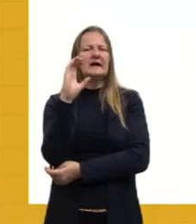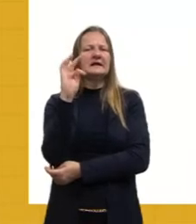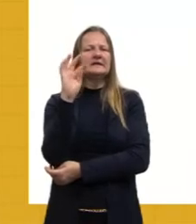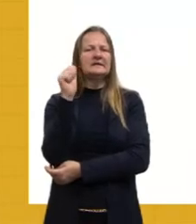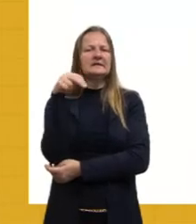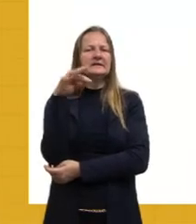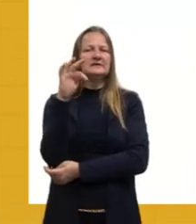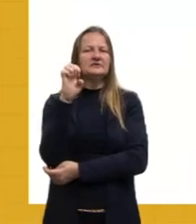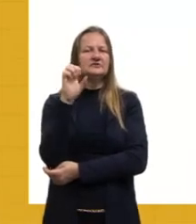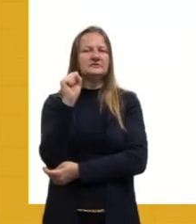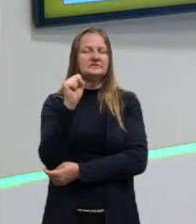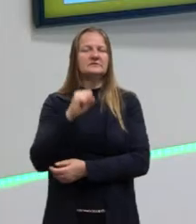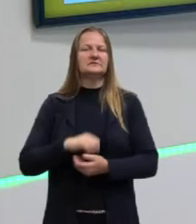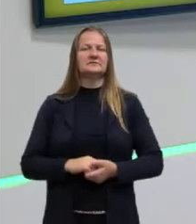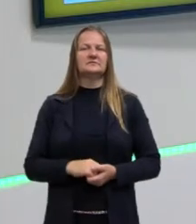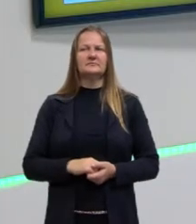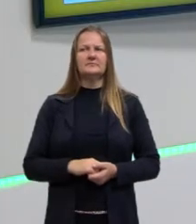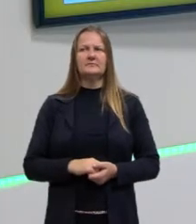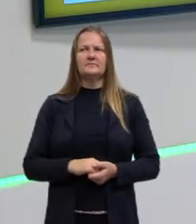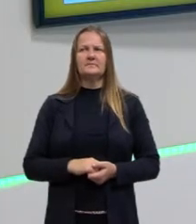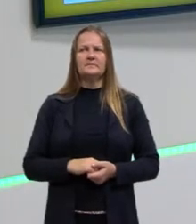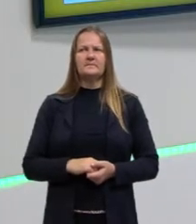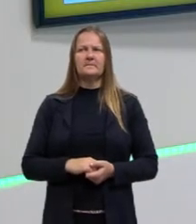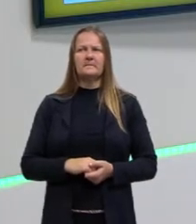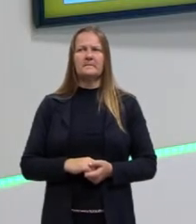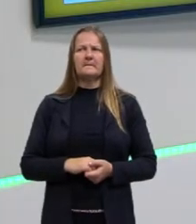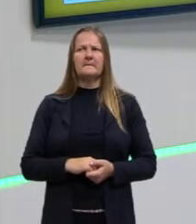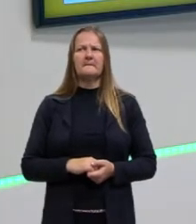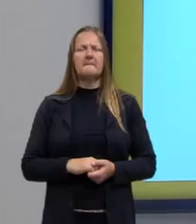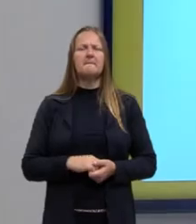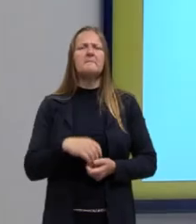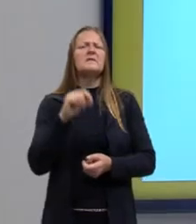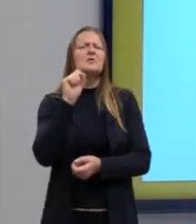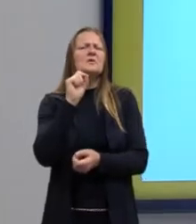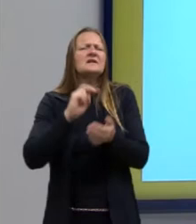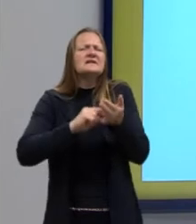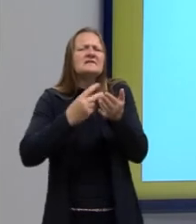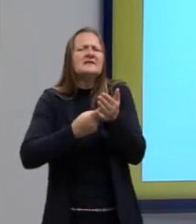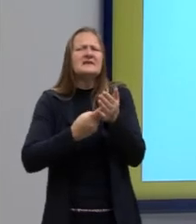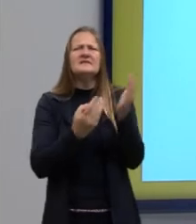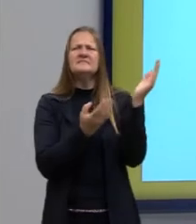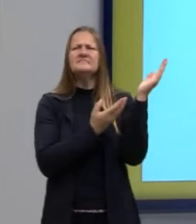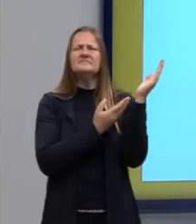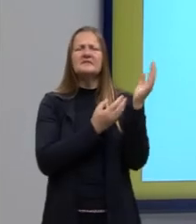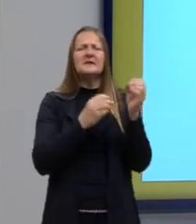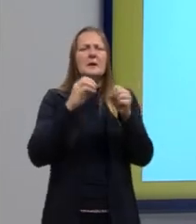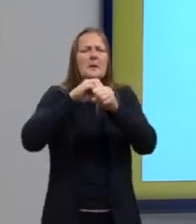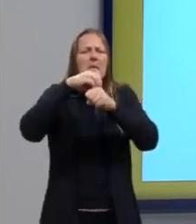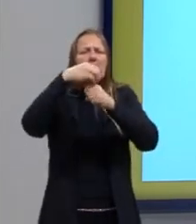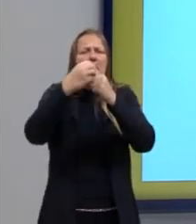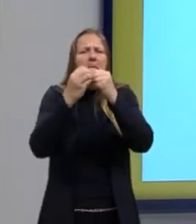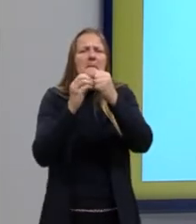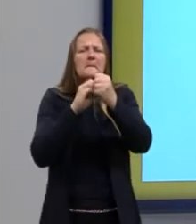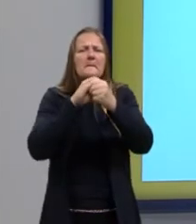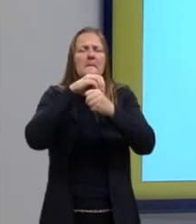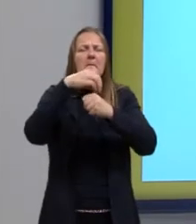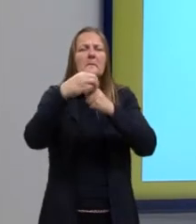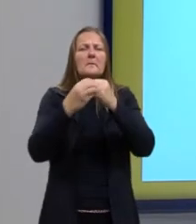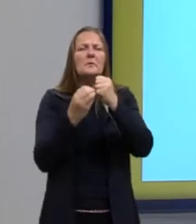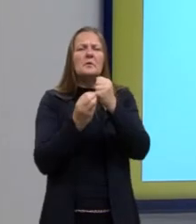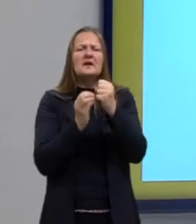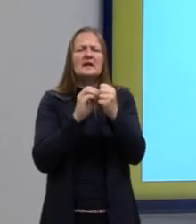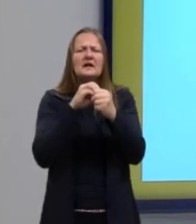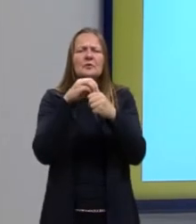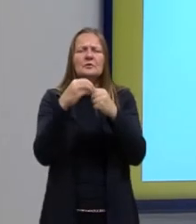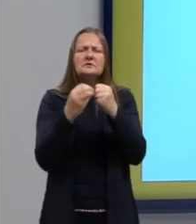aprendendo a quem ainda não sabe, surfactantes, então, são moléculas anfifílicas